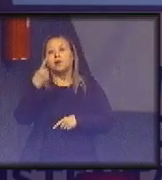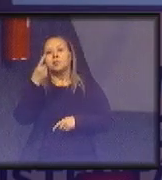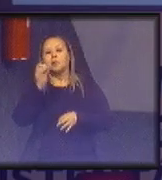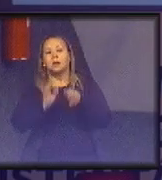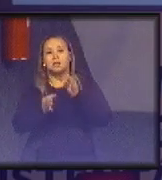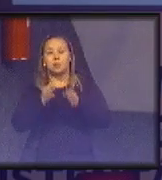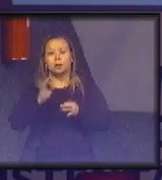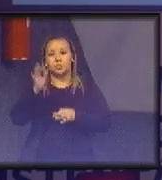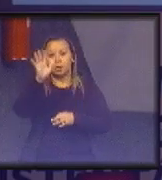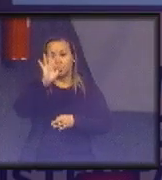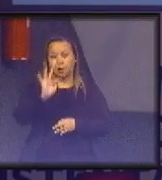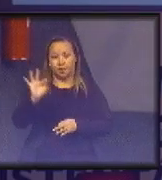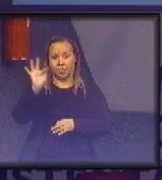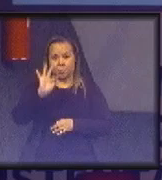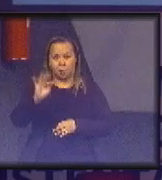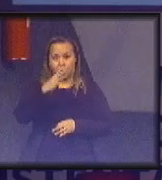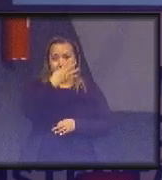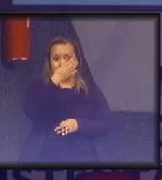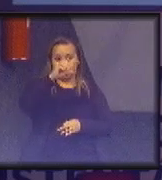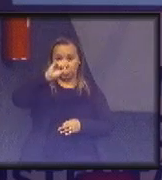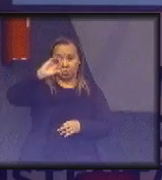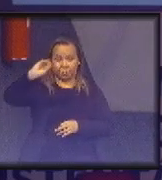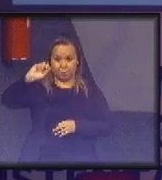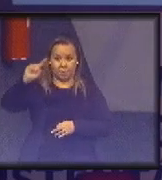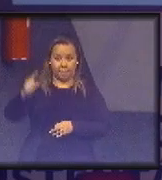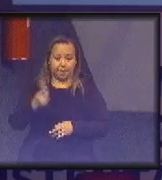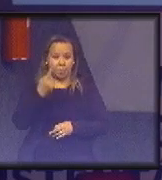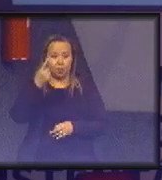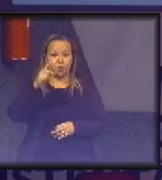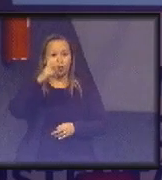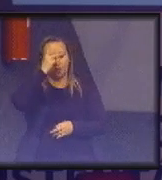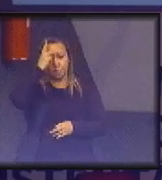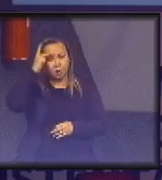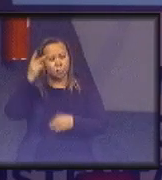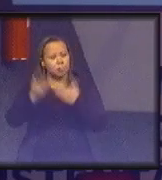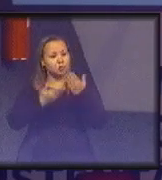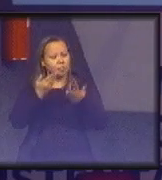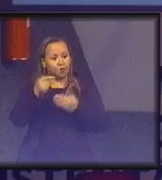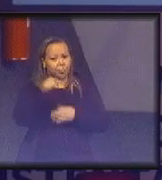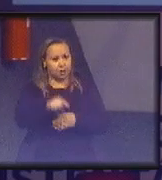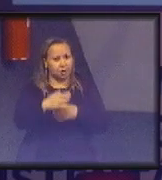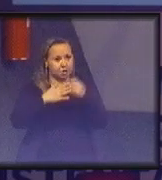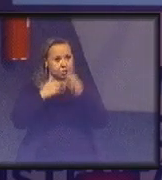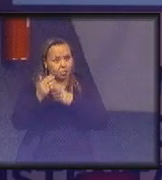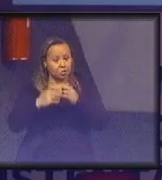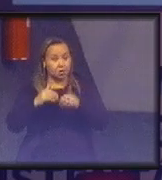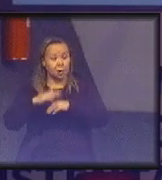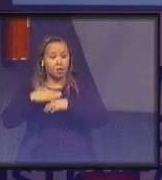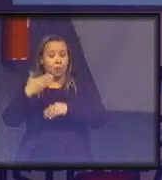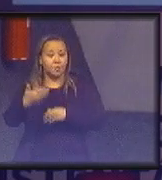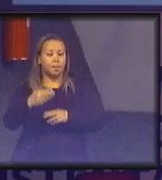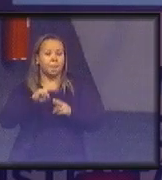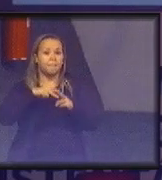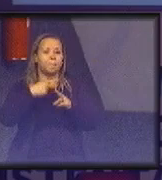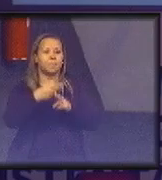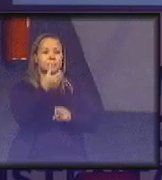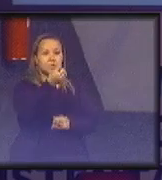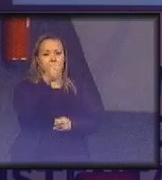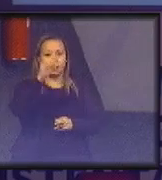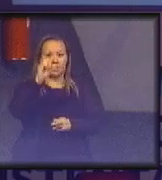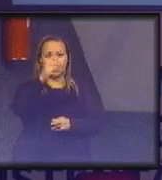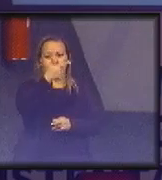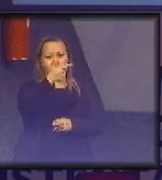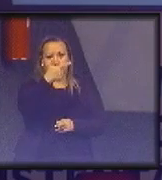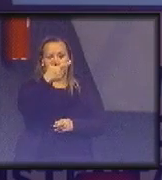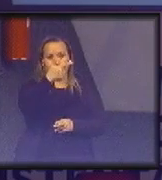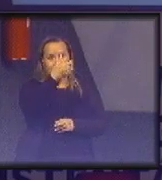490 mil pessoas envolvidas nessas ações, passamos para 620 mil pessoas. Na verdade, não pessoas,